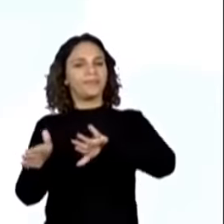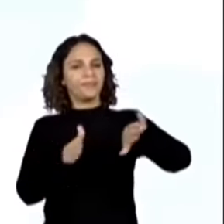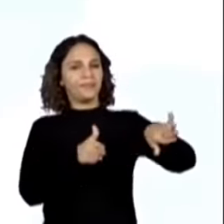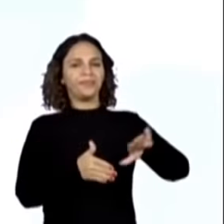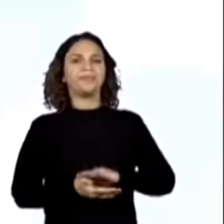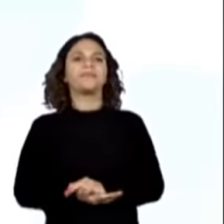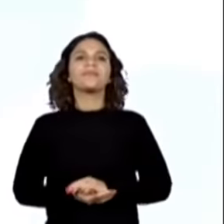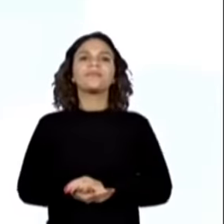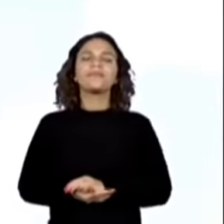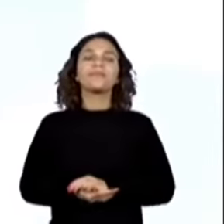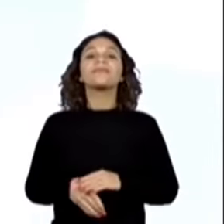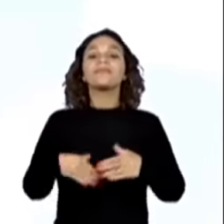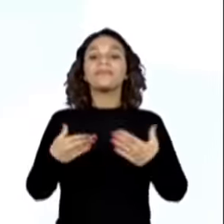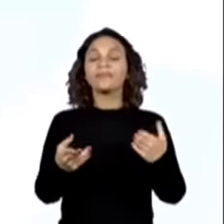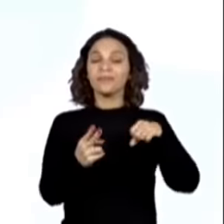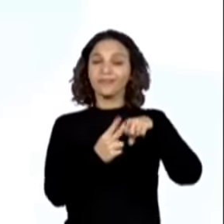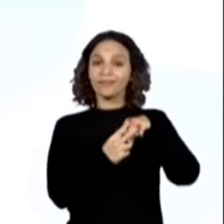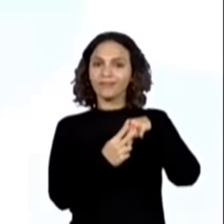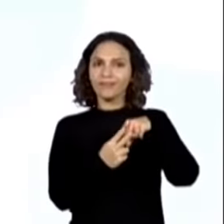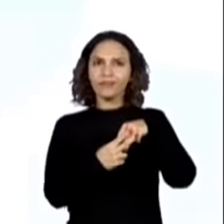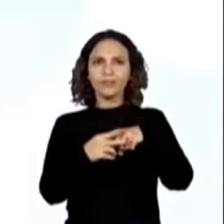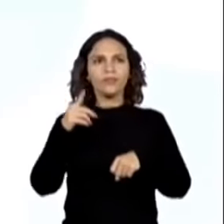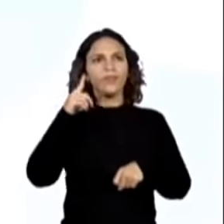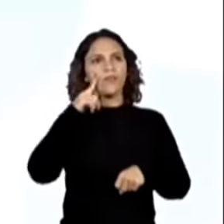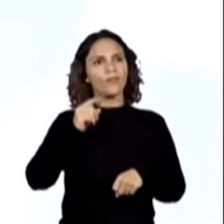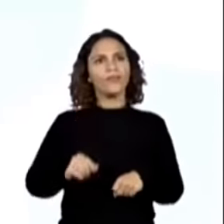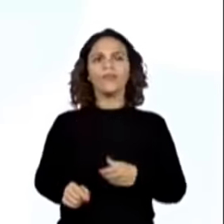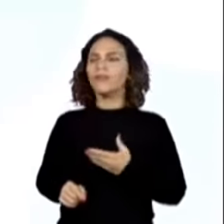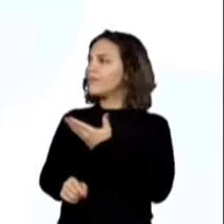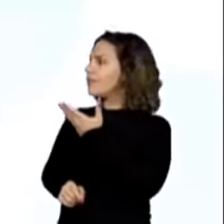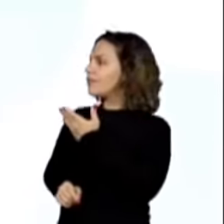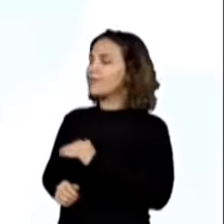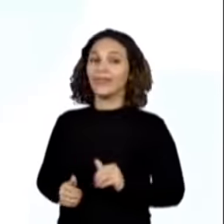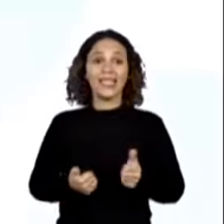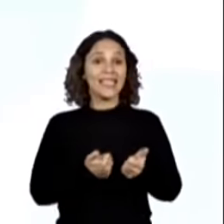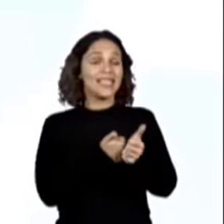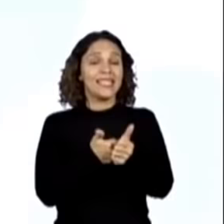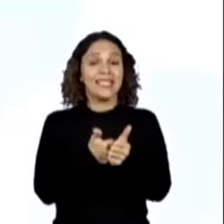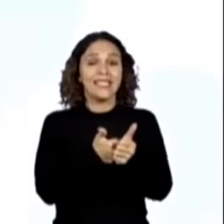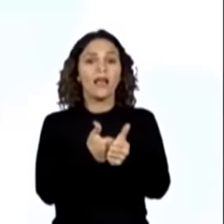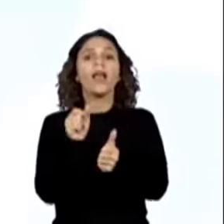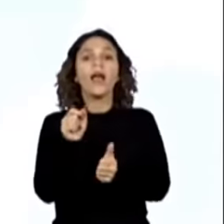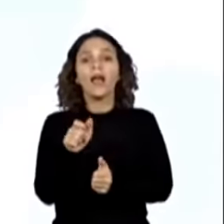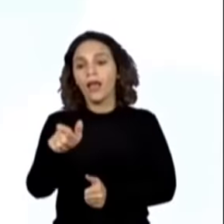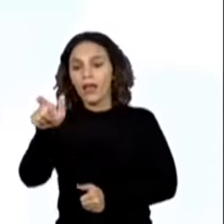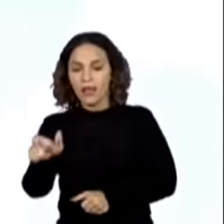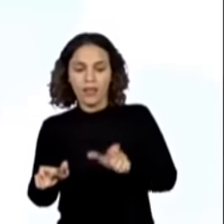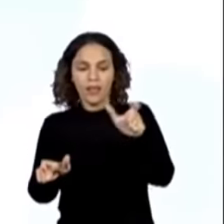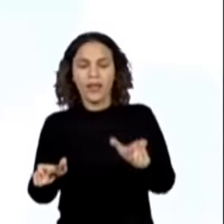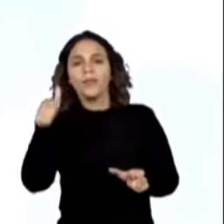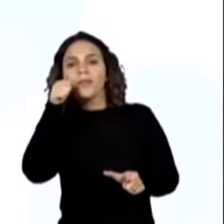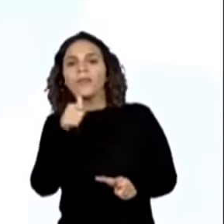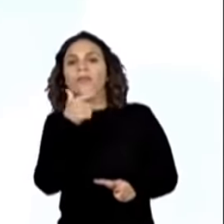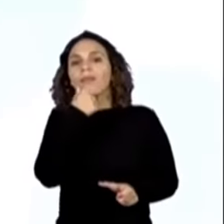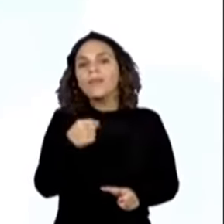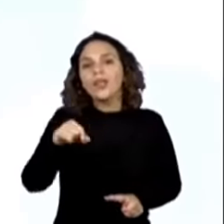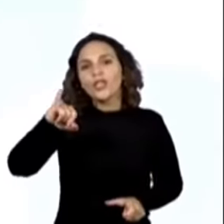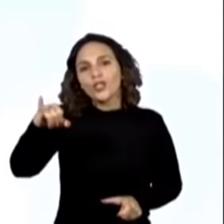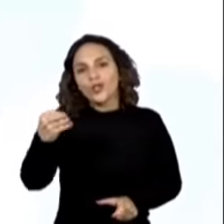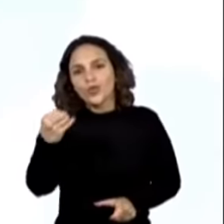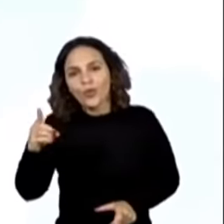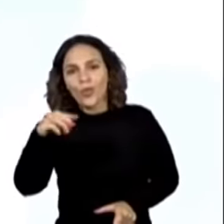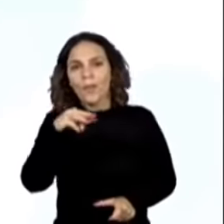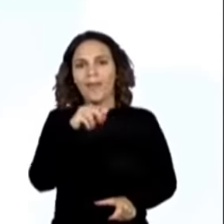os verbos, ó, seguiram. Porque quem seguiu? Foi João e Maria. Só que aqui é o